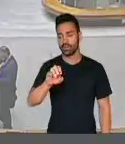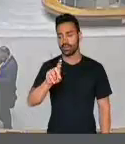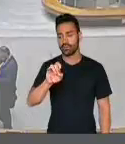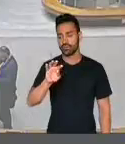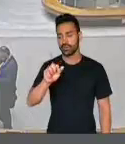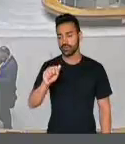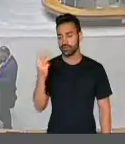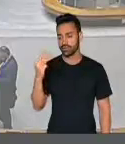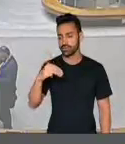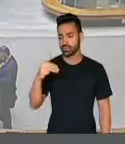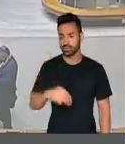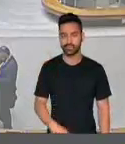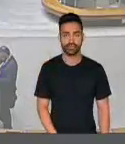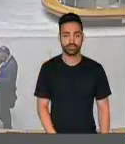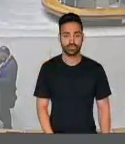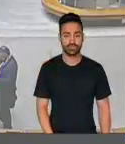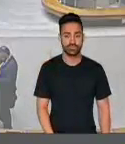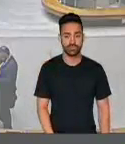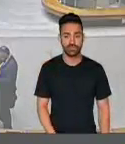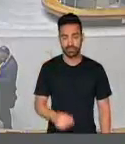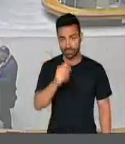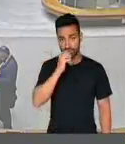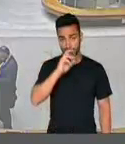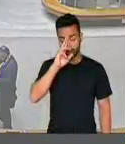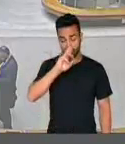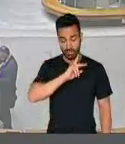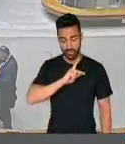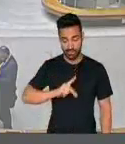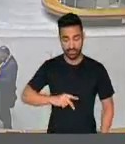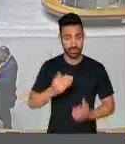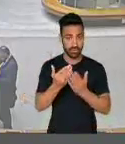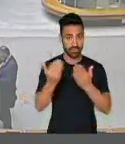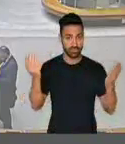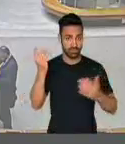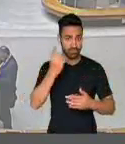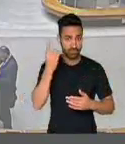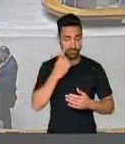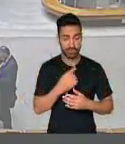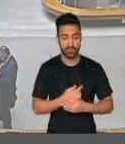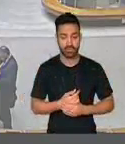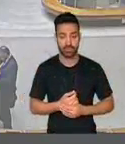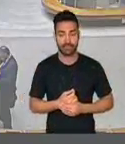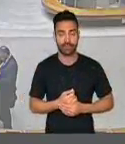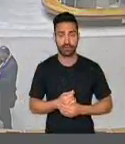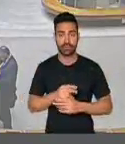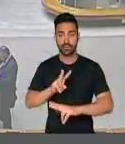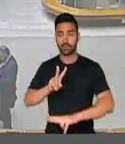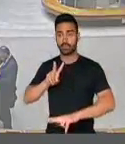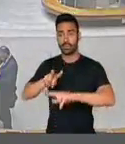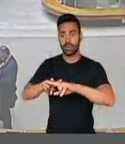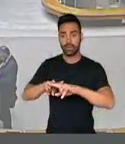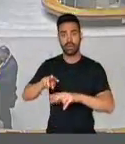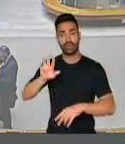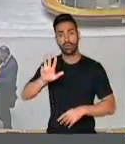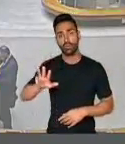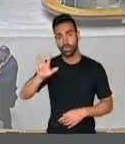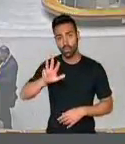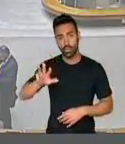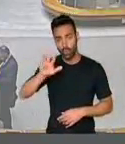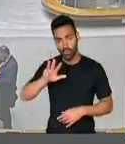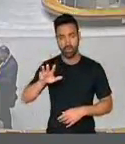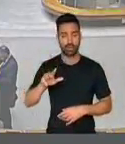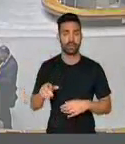Senhor Presidente, senhoras e senhores deputados, a prisão de Lula em primeira